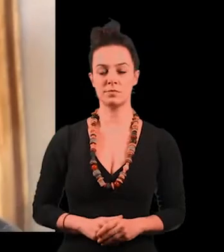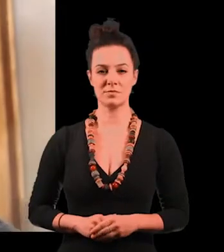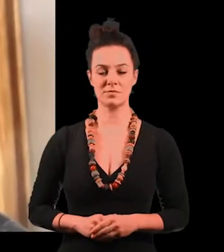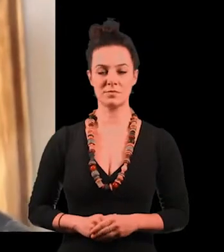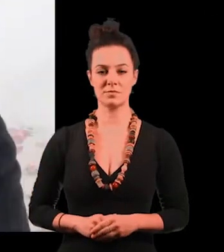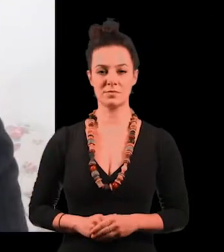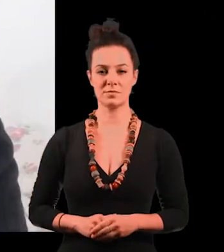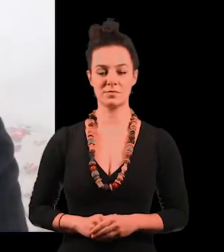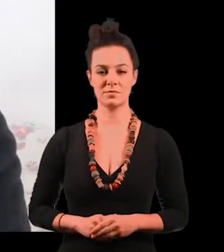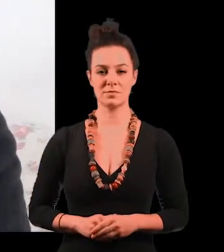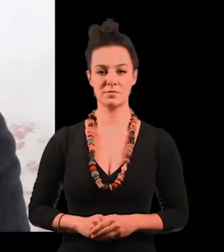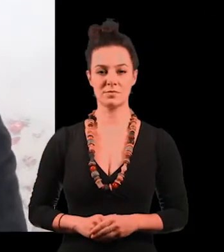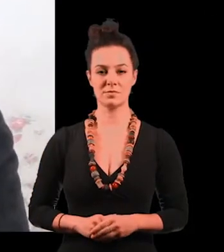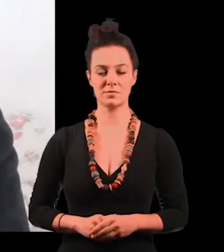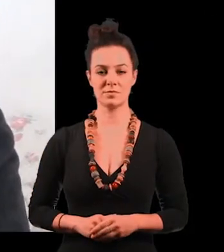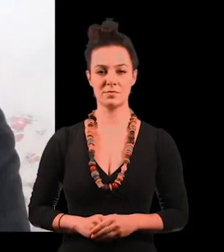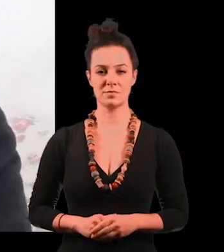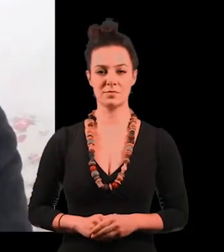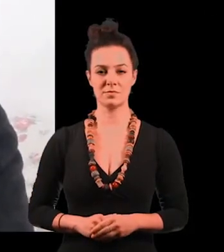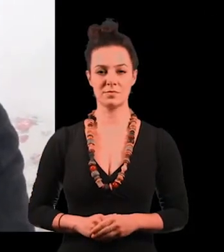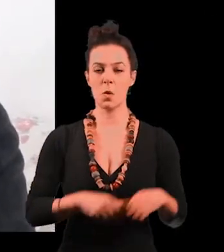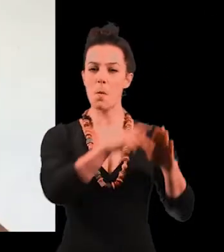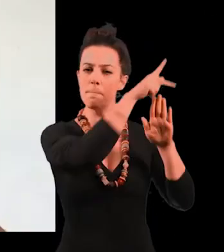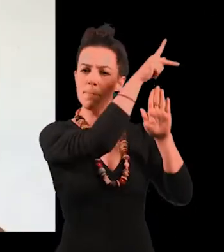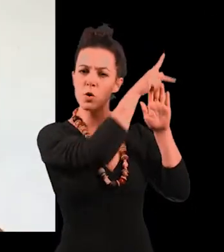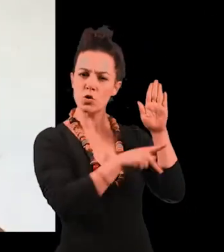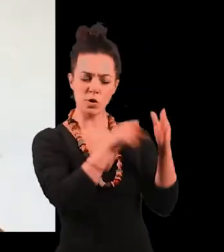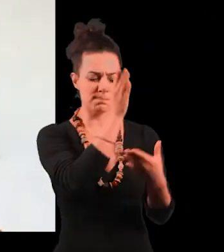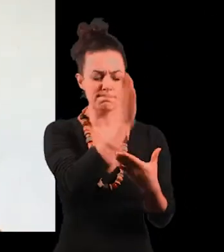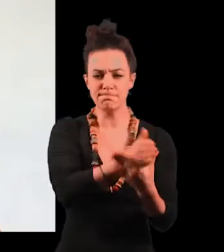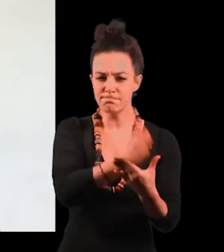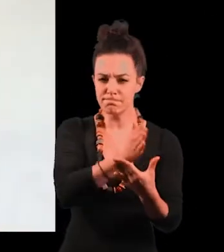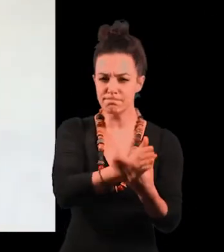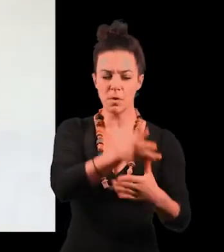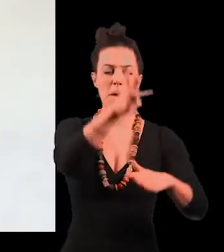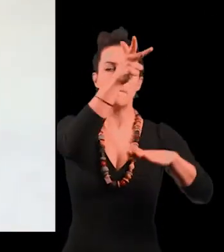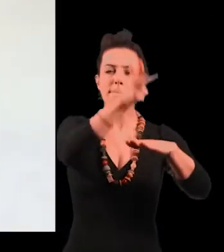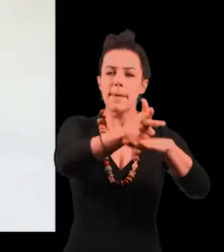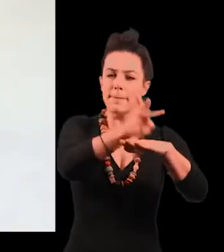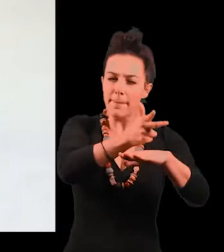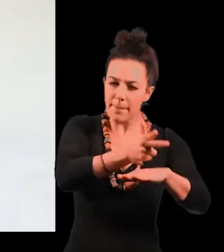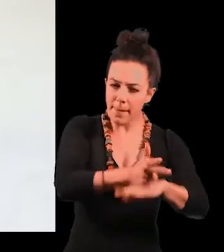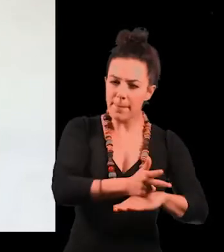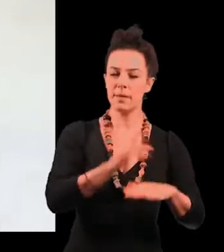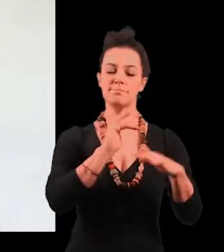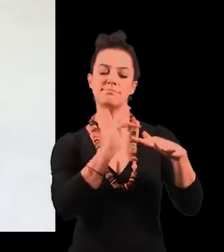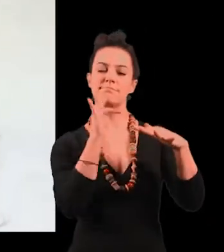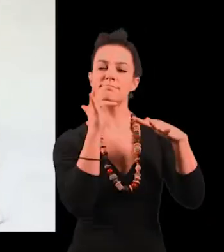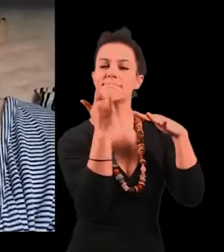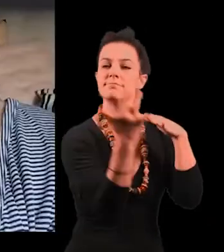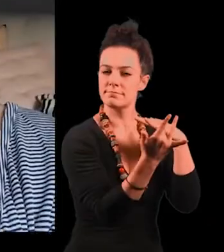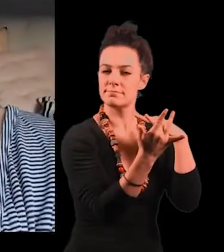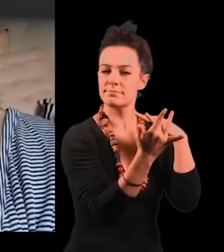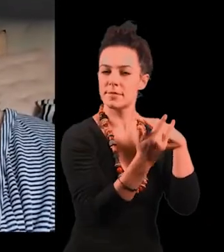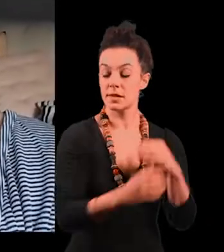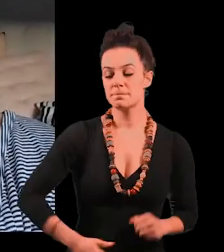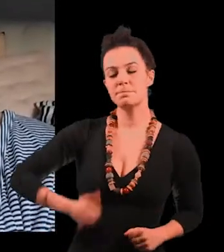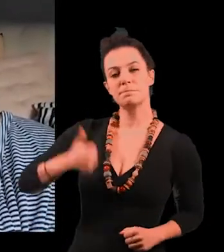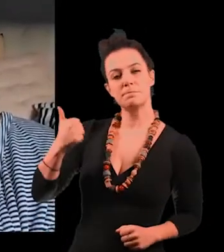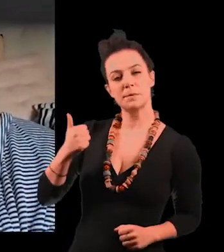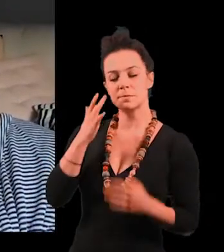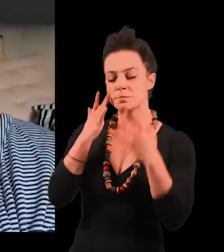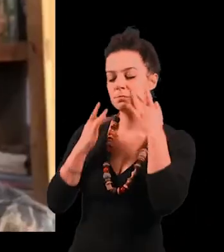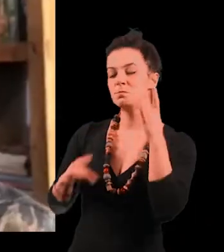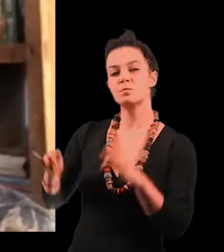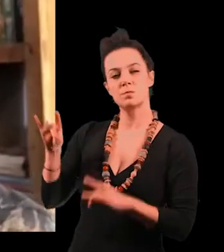É isso? O projeto dociê Todo Mundo É um desdobramento documental em formato virtual Do projeto